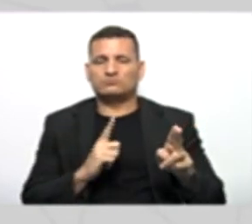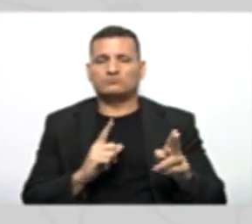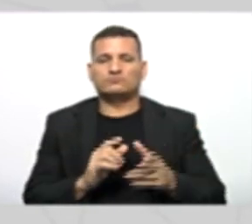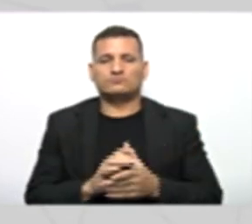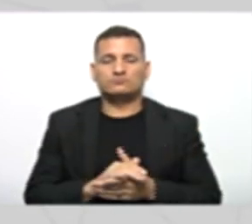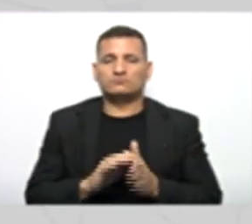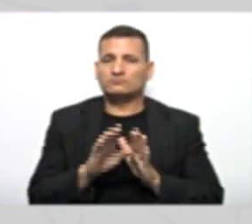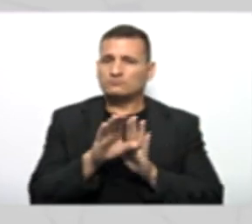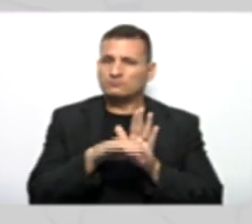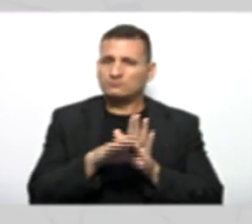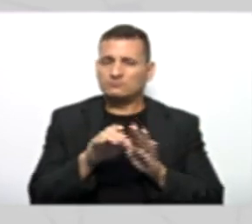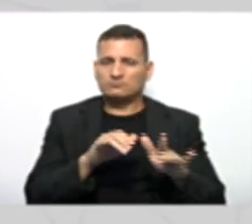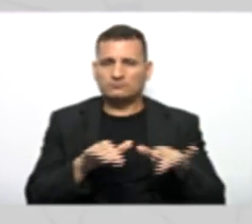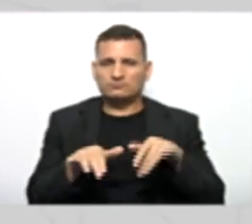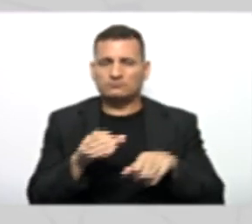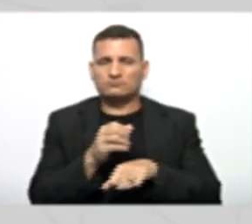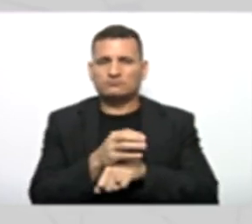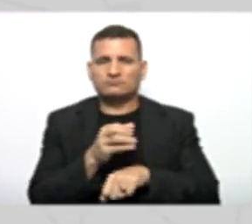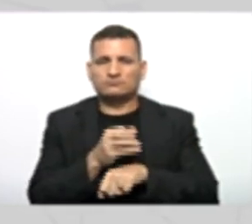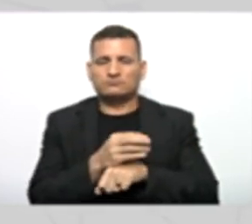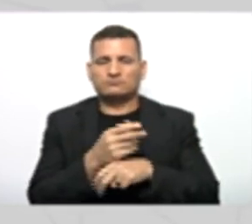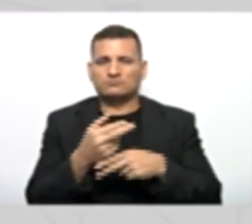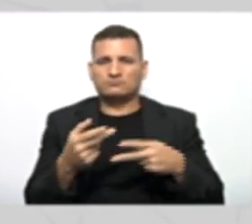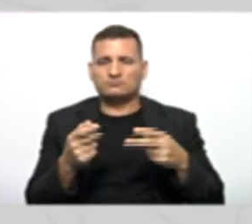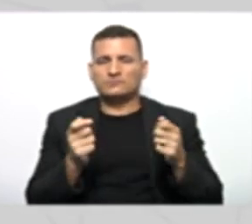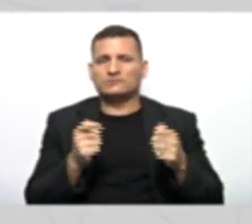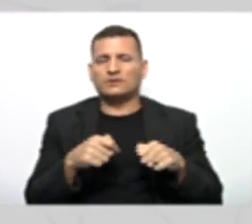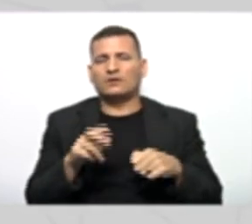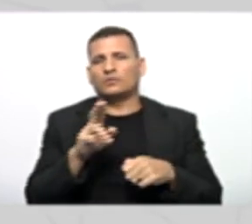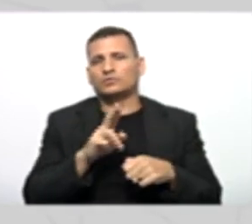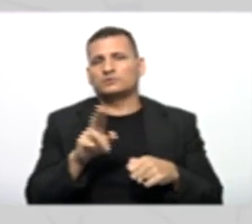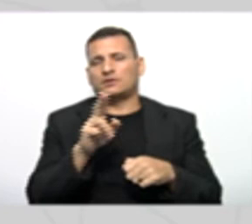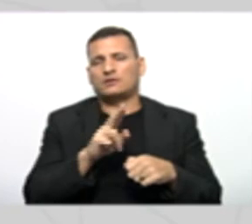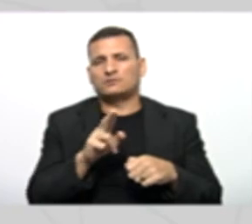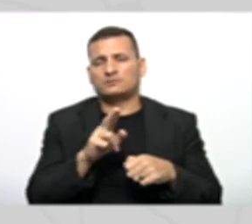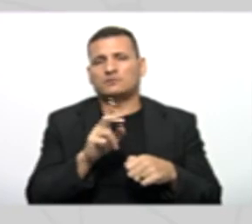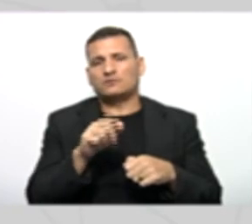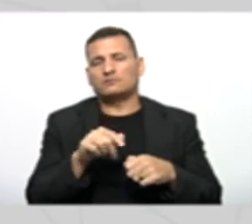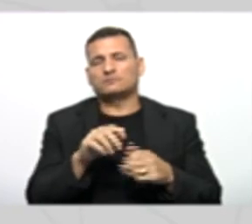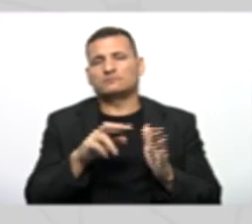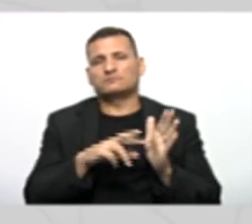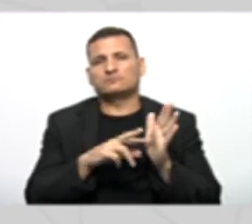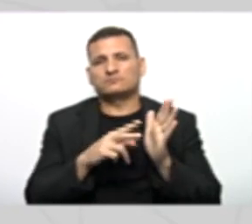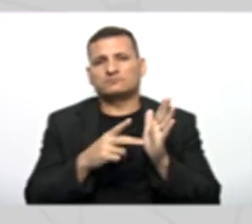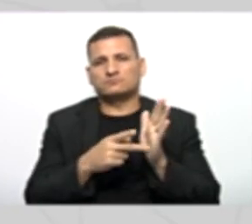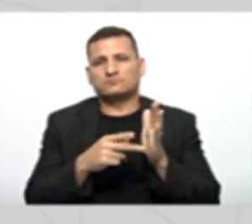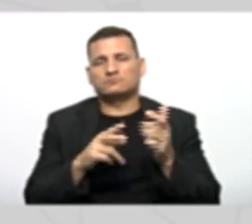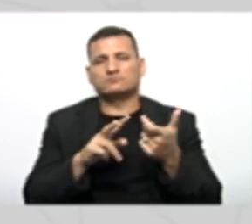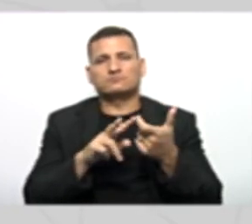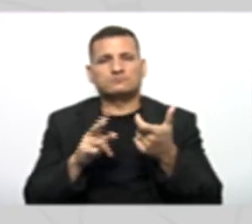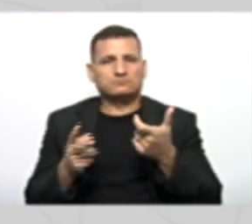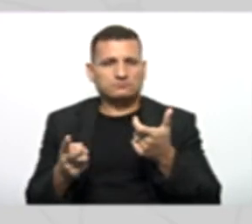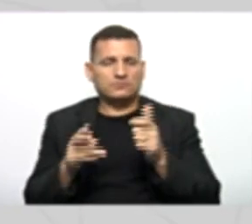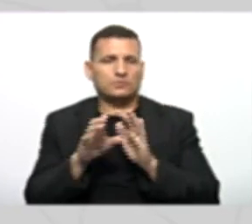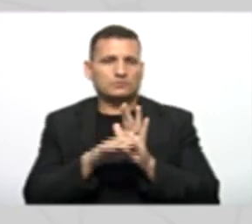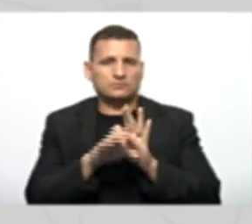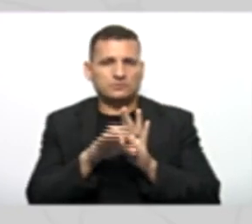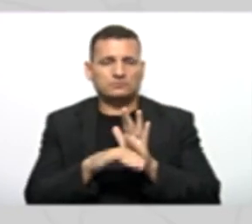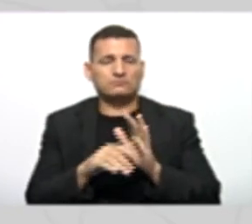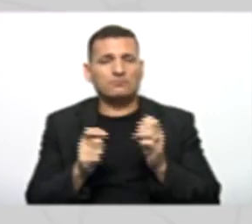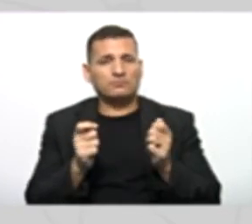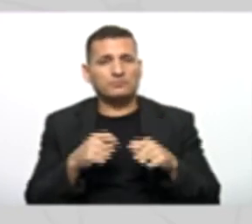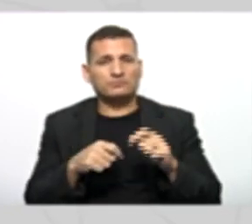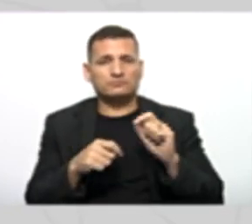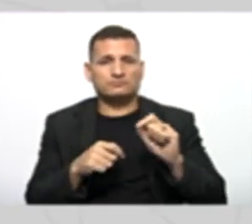Da programação Orientada a objetos Que nos permite Reutilizar códigos É o conceito de herança Então Nós podemos criar Uma